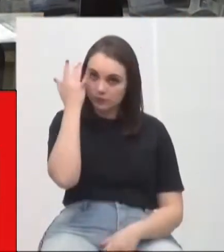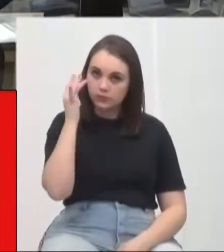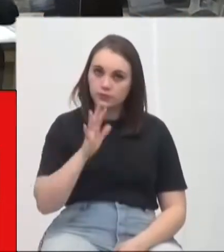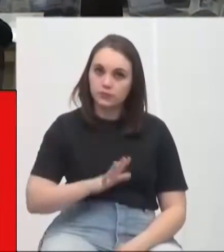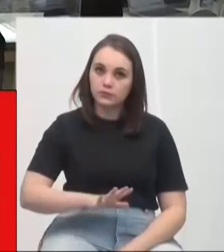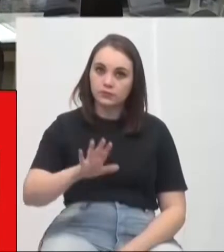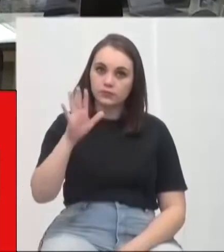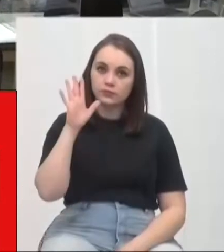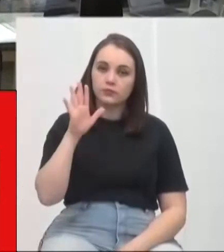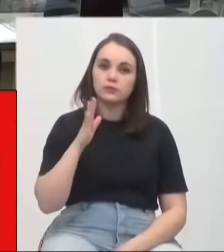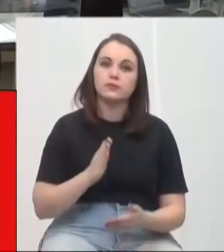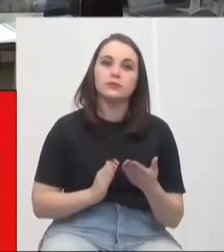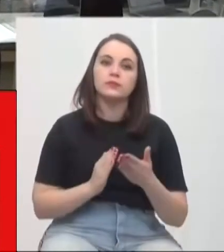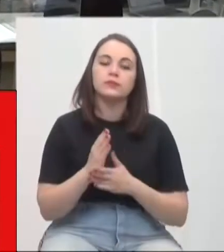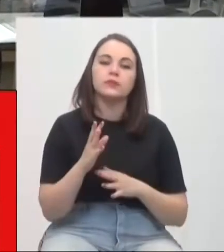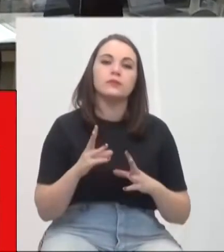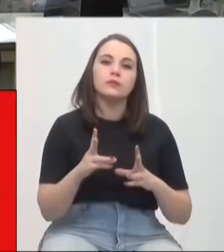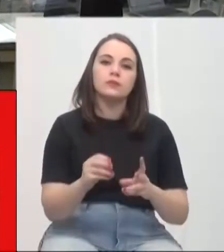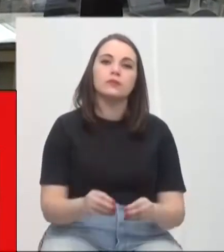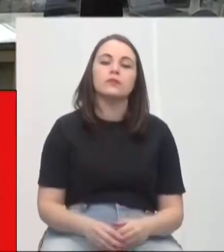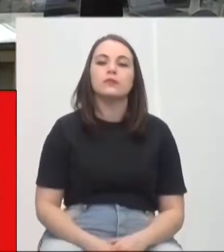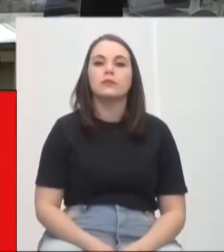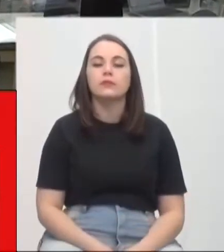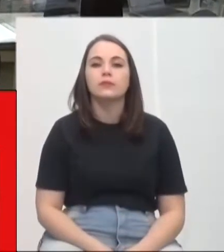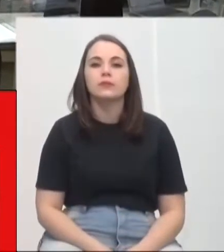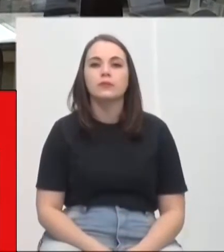se manifestem. Aprovado por unanimidade.